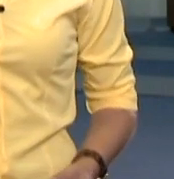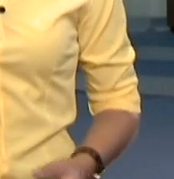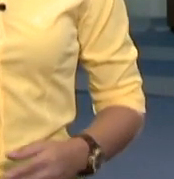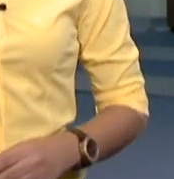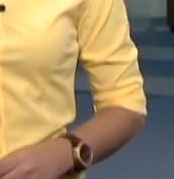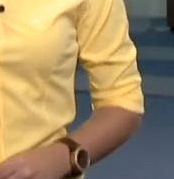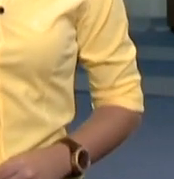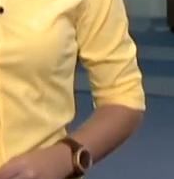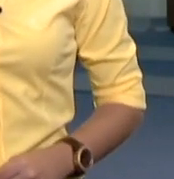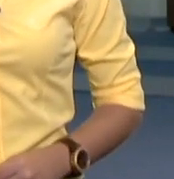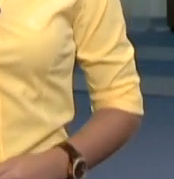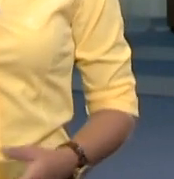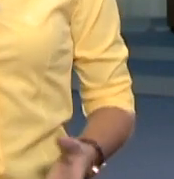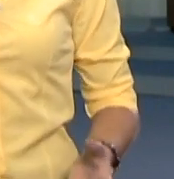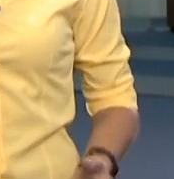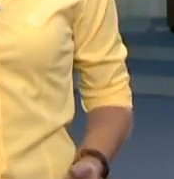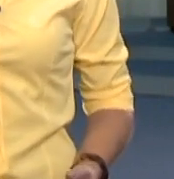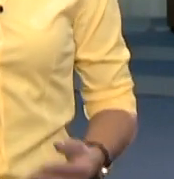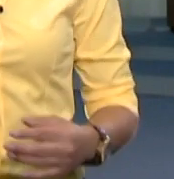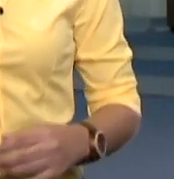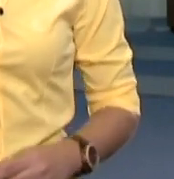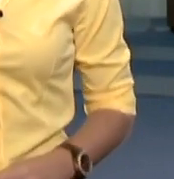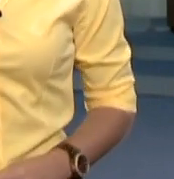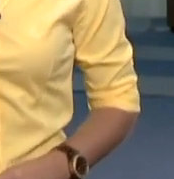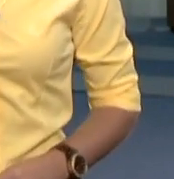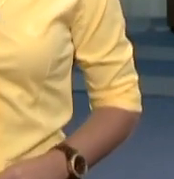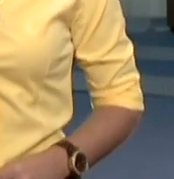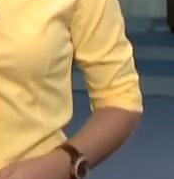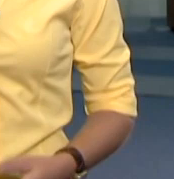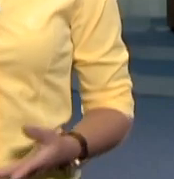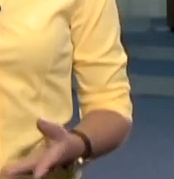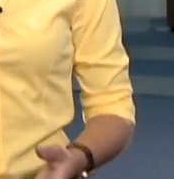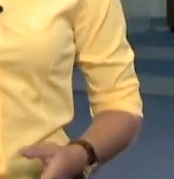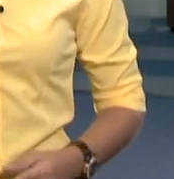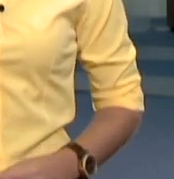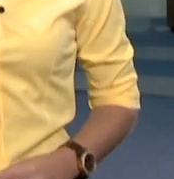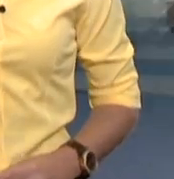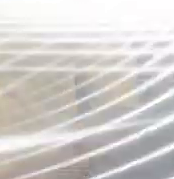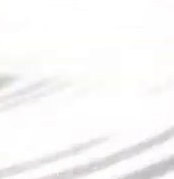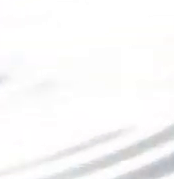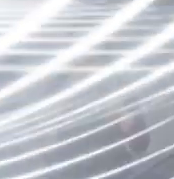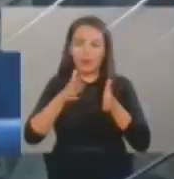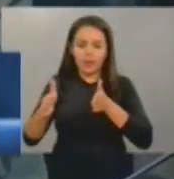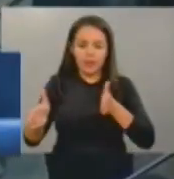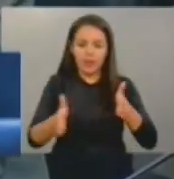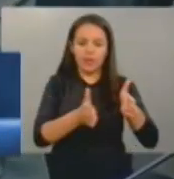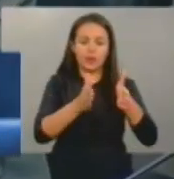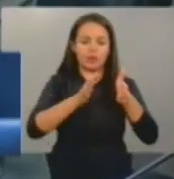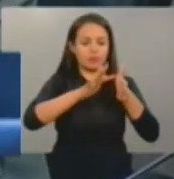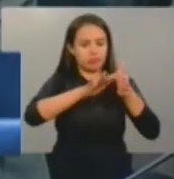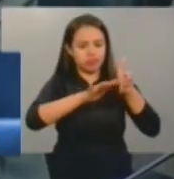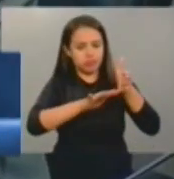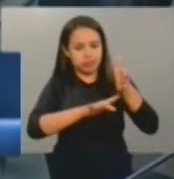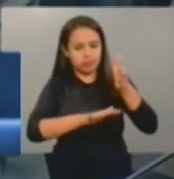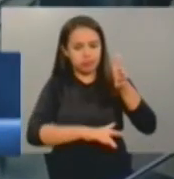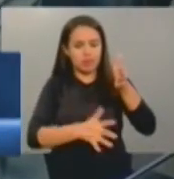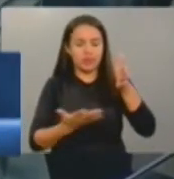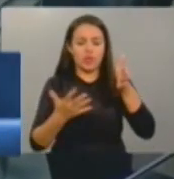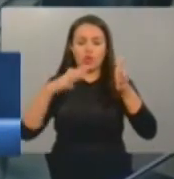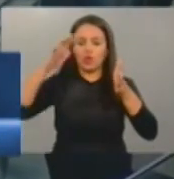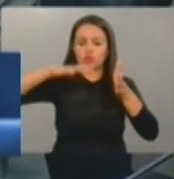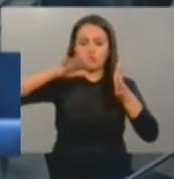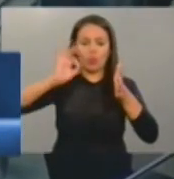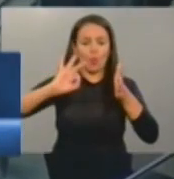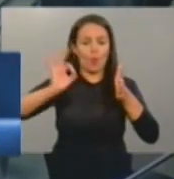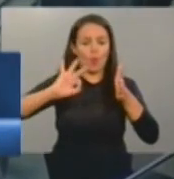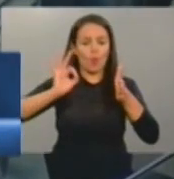deputados fizeram questionamentos sobre as ações que vêm sendo realizadas no enfrentamento à seca. É um desafio grande